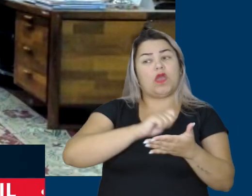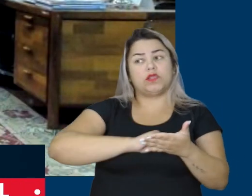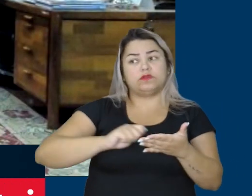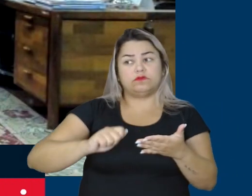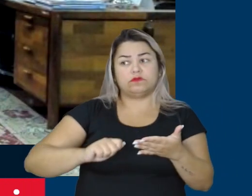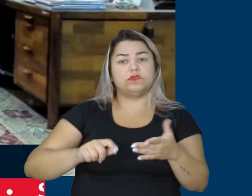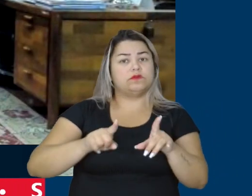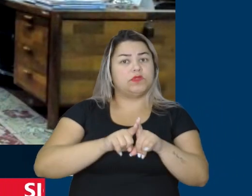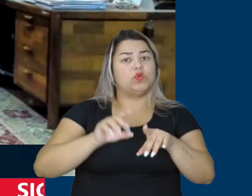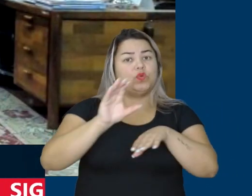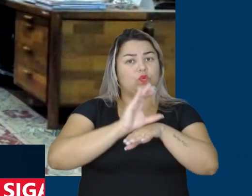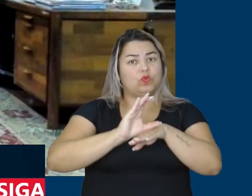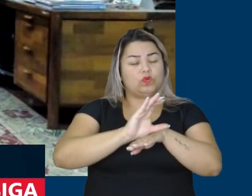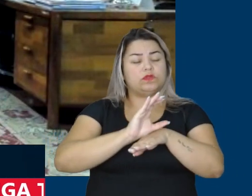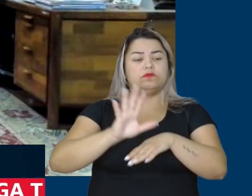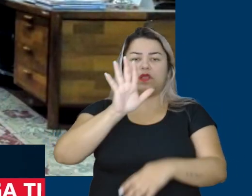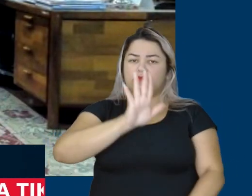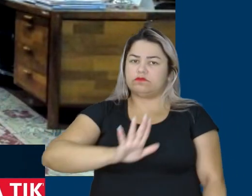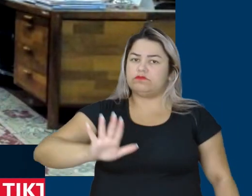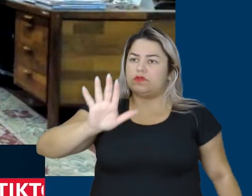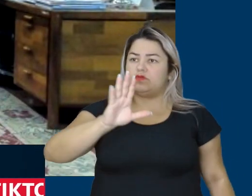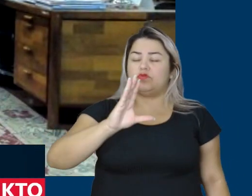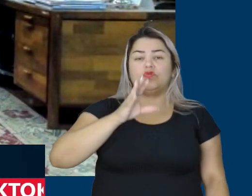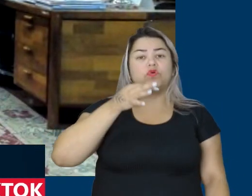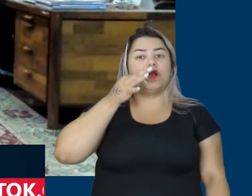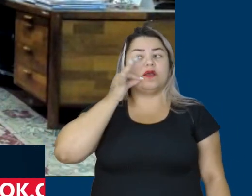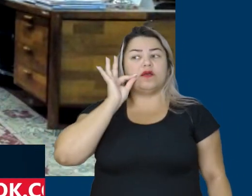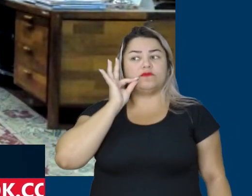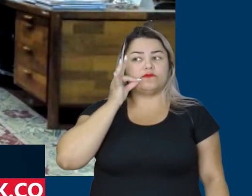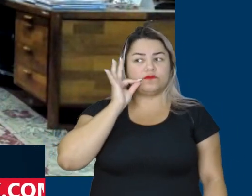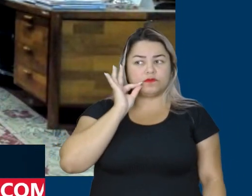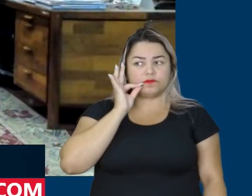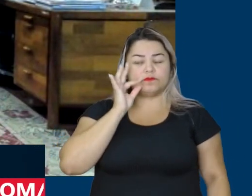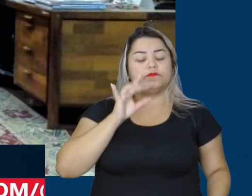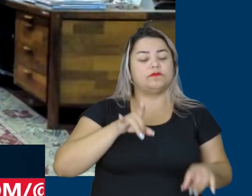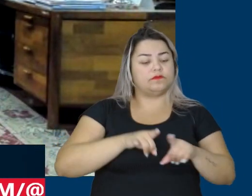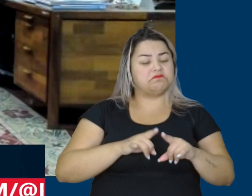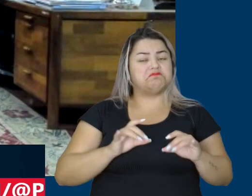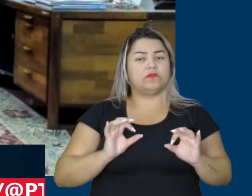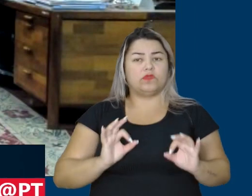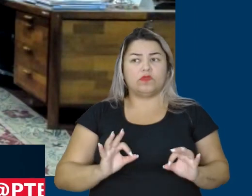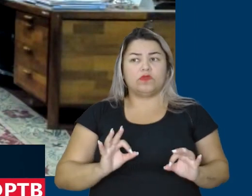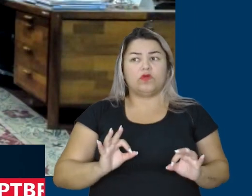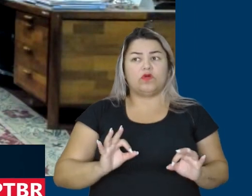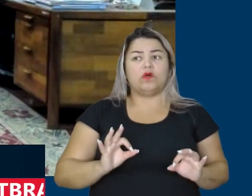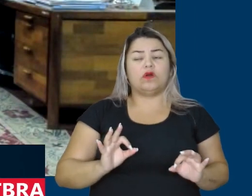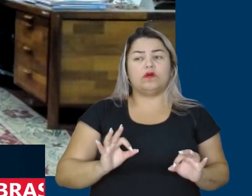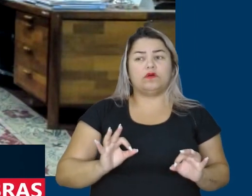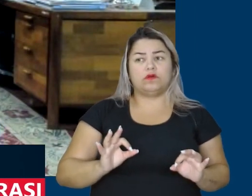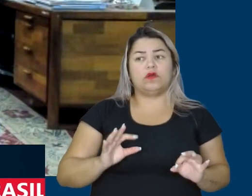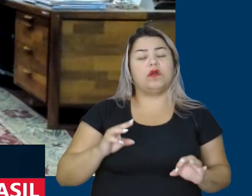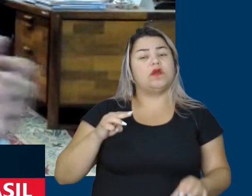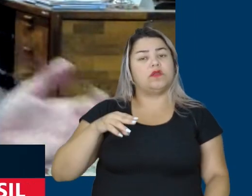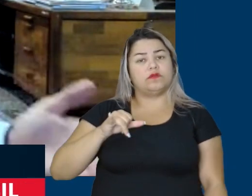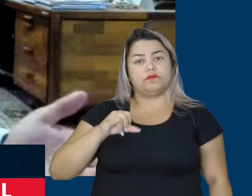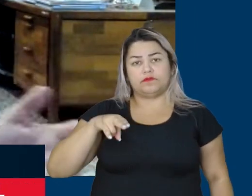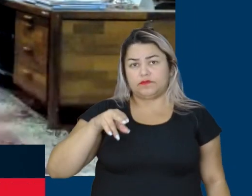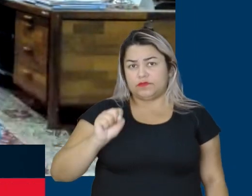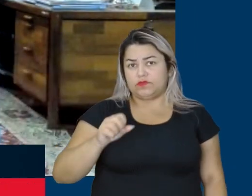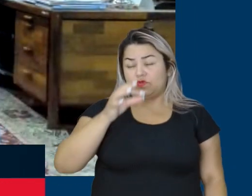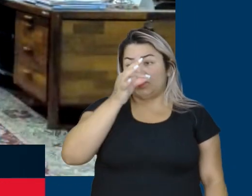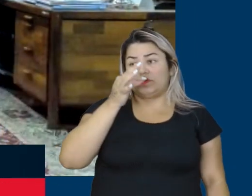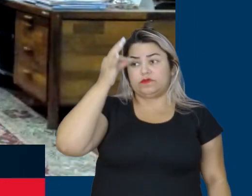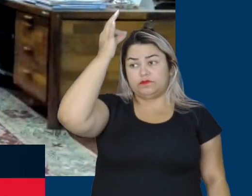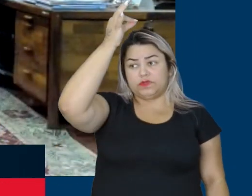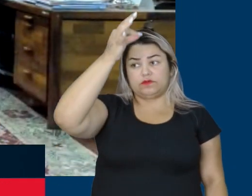com o Conselho Nacional do Café um pacto junto ao setor em Minas Gerais e no Espírito